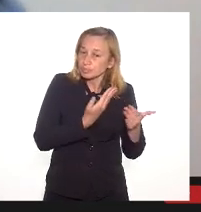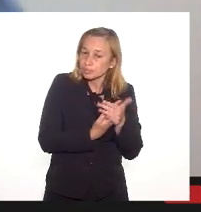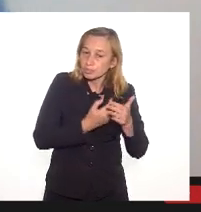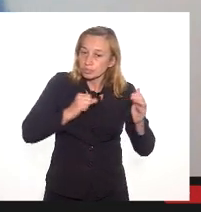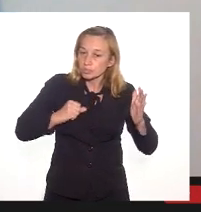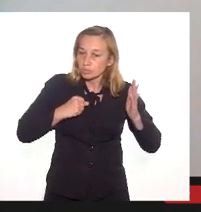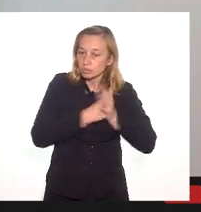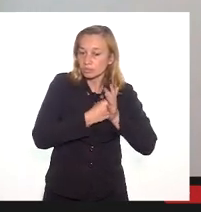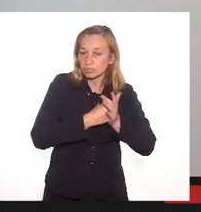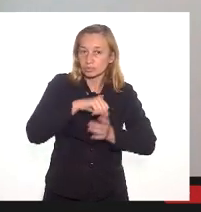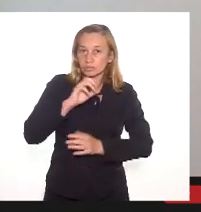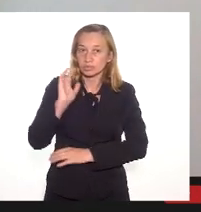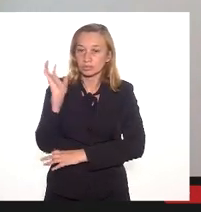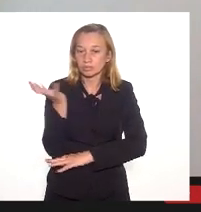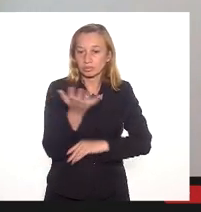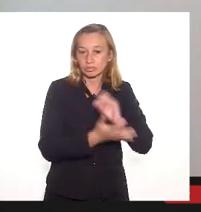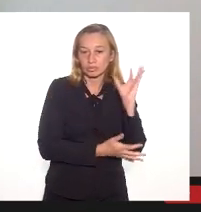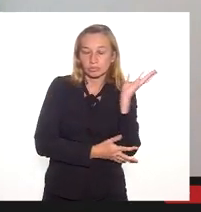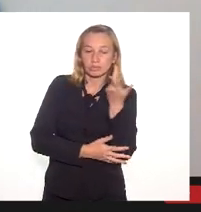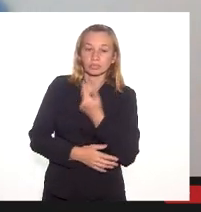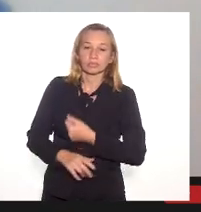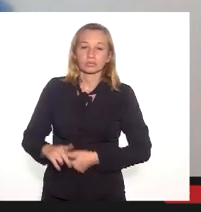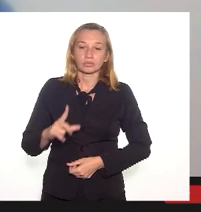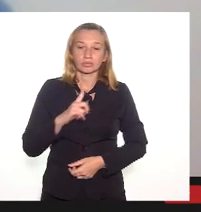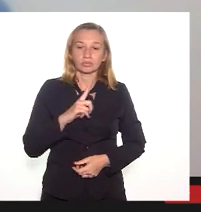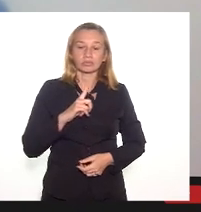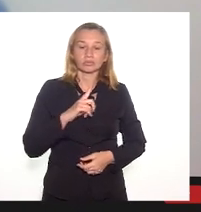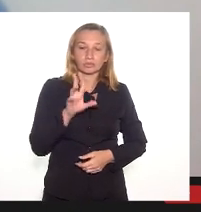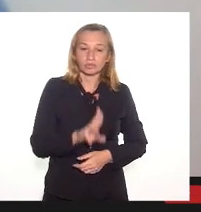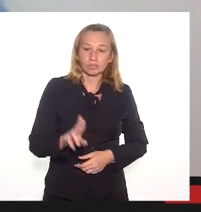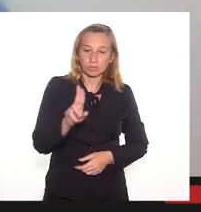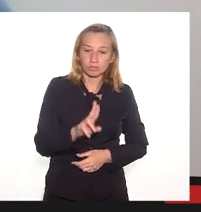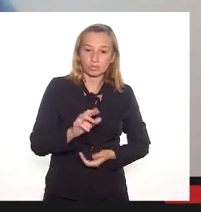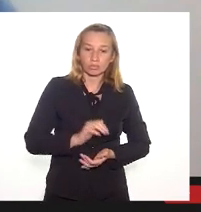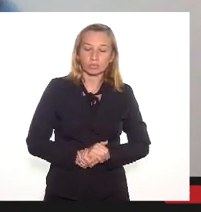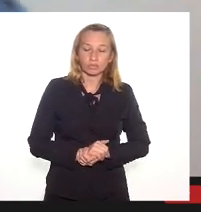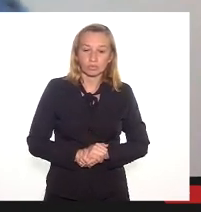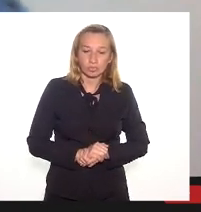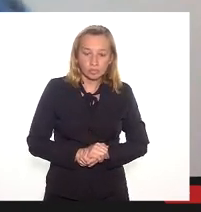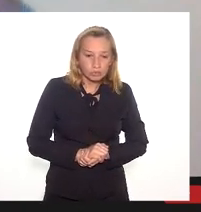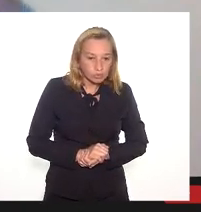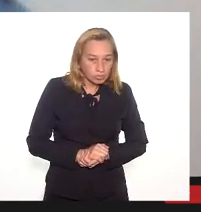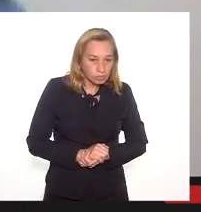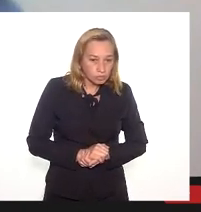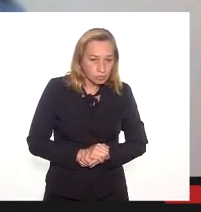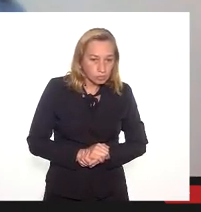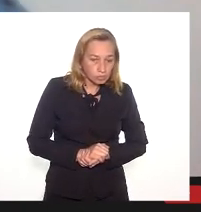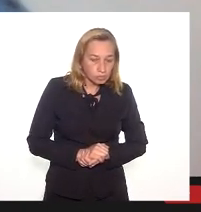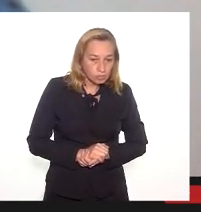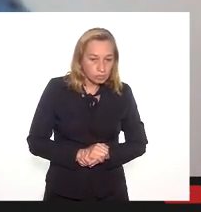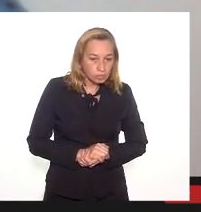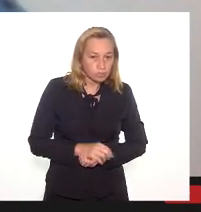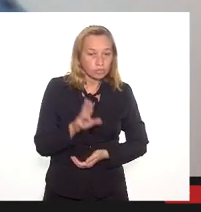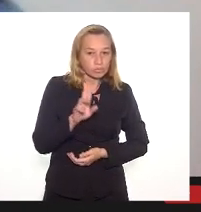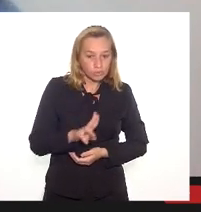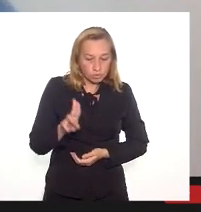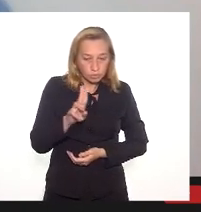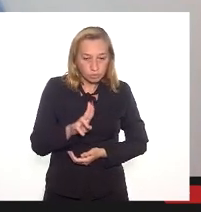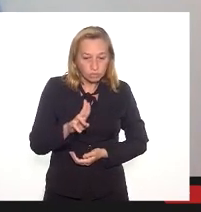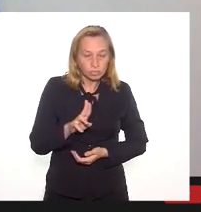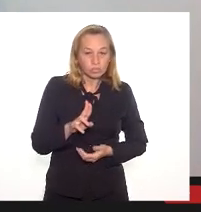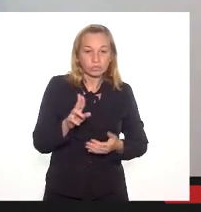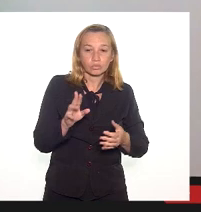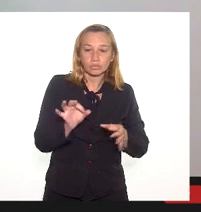impacto ambiental que tem como instrumento utilizado, que é um instrumento, na verdade, utilizado para o